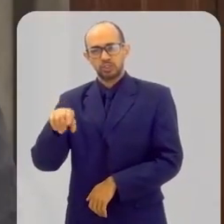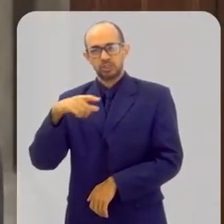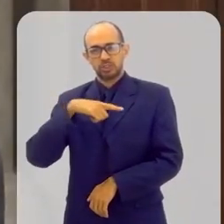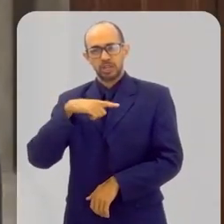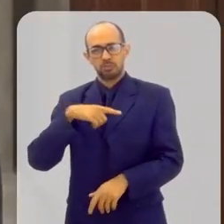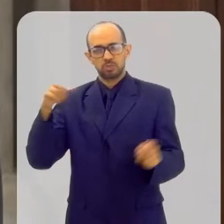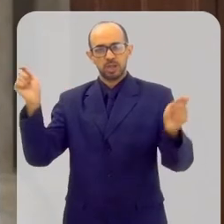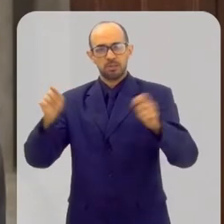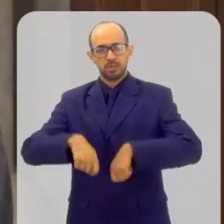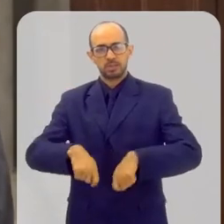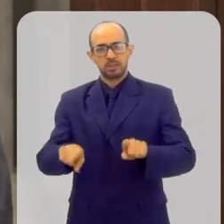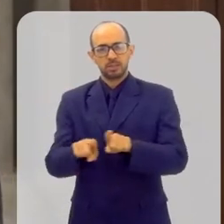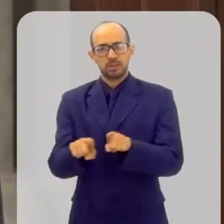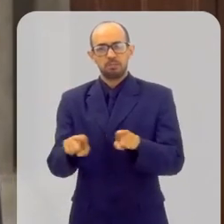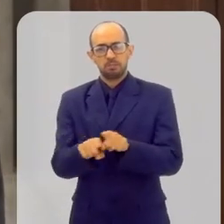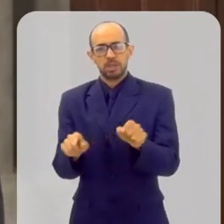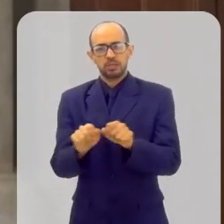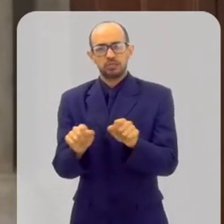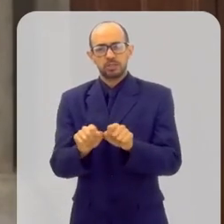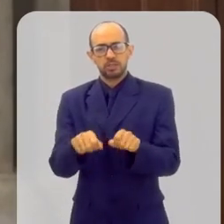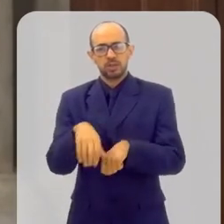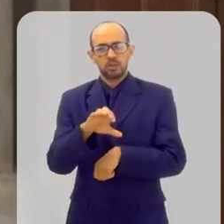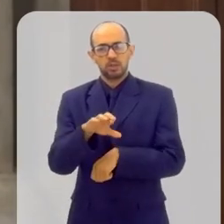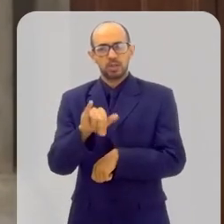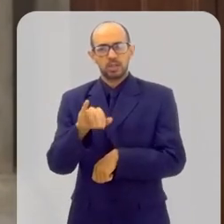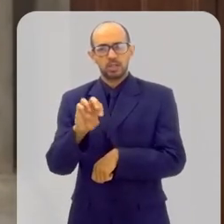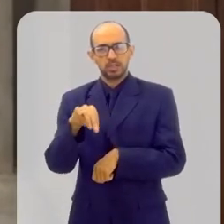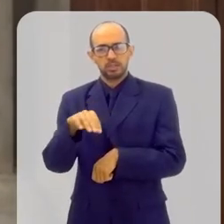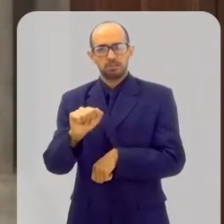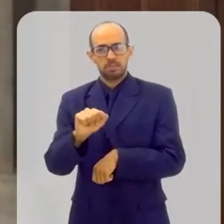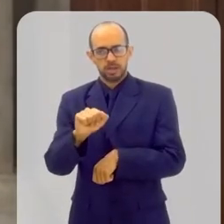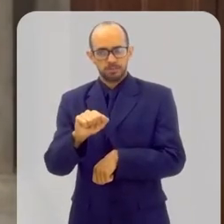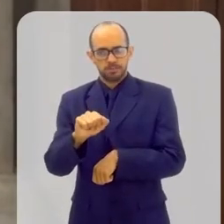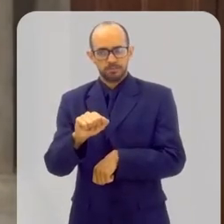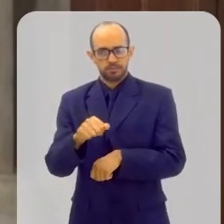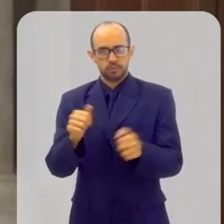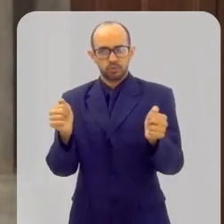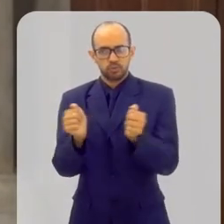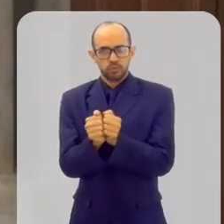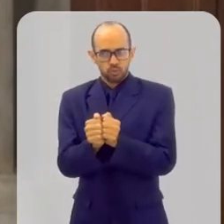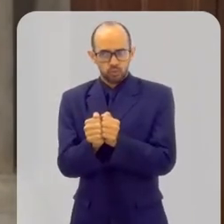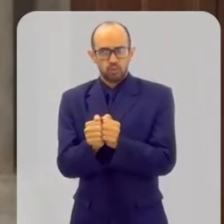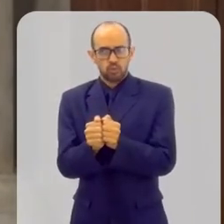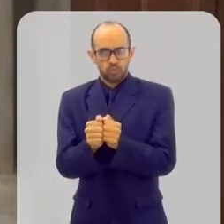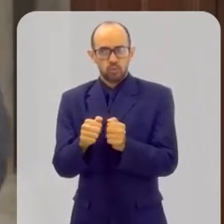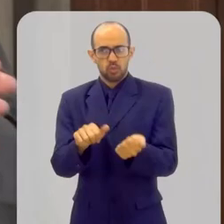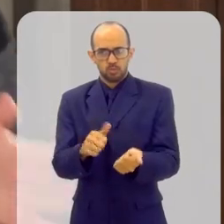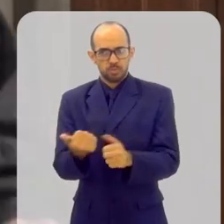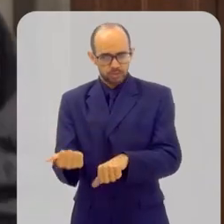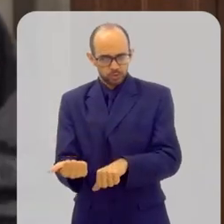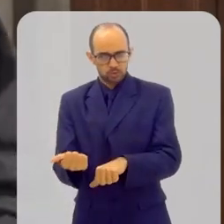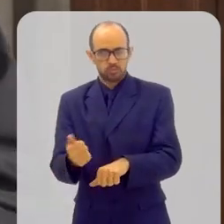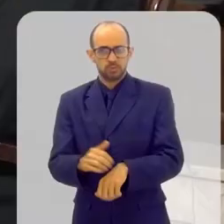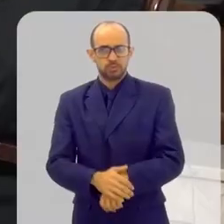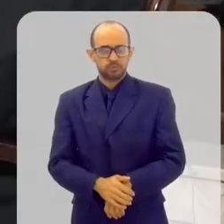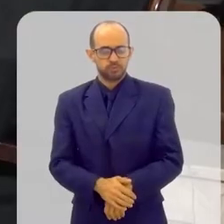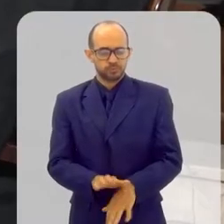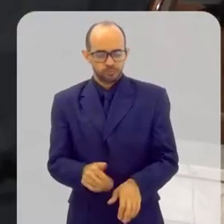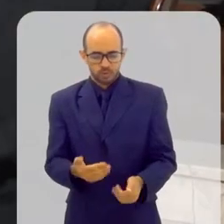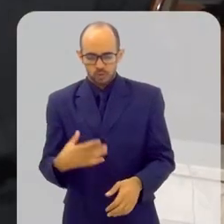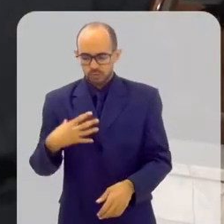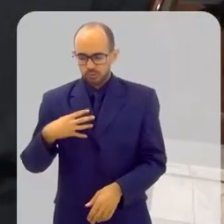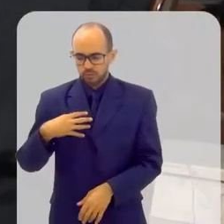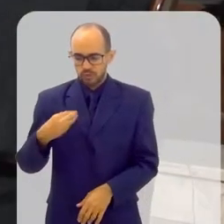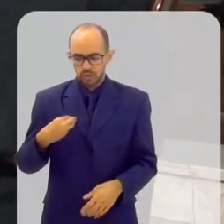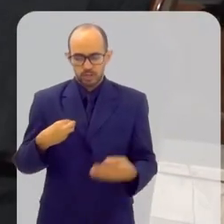poder dado pela Igreja de crismar. Por quê? Porque eles precisam ter esse poder, porque eles vão fazer o crisma junto com o batismo. Então, essa